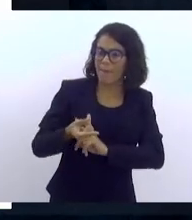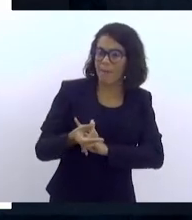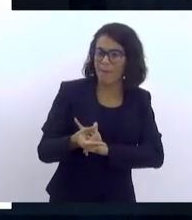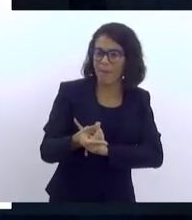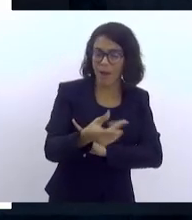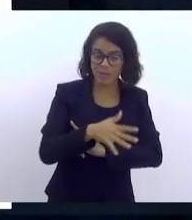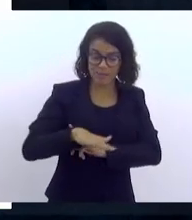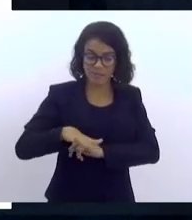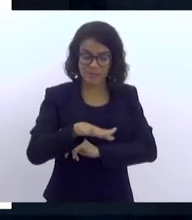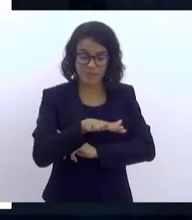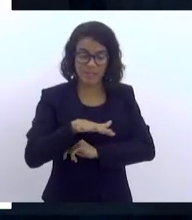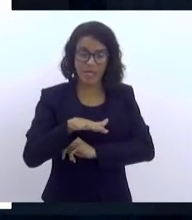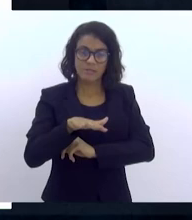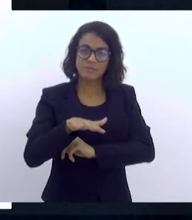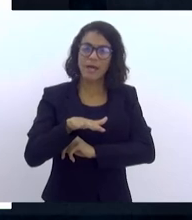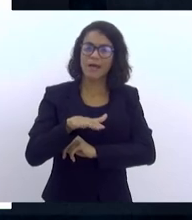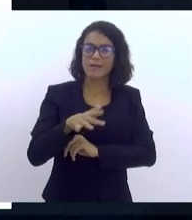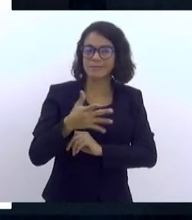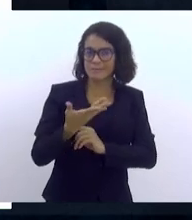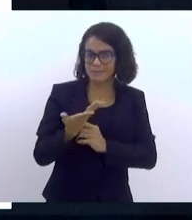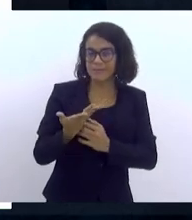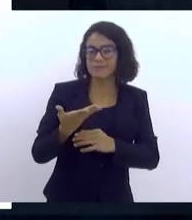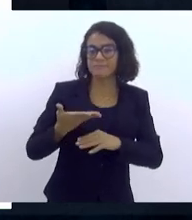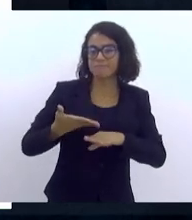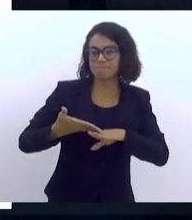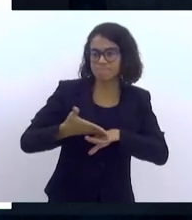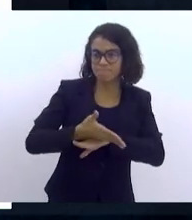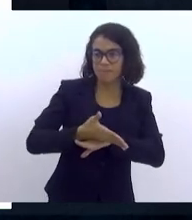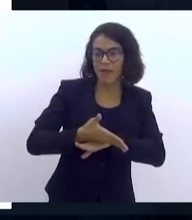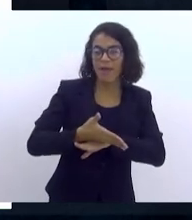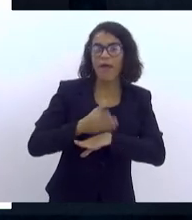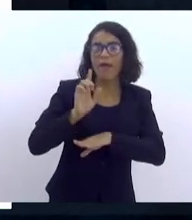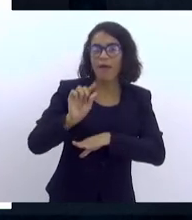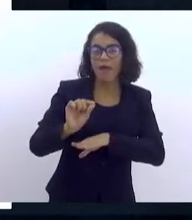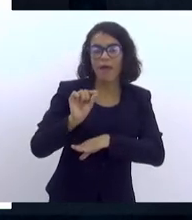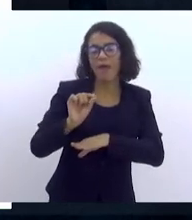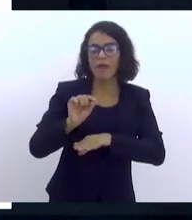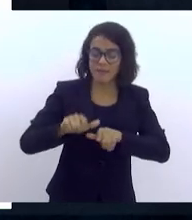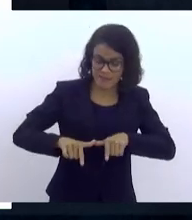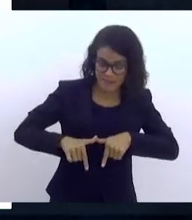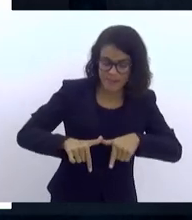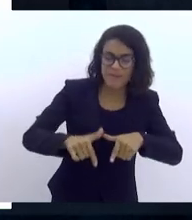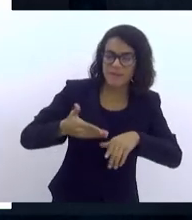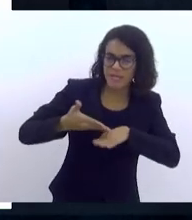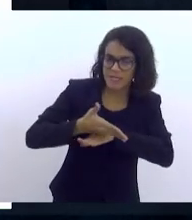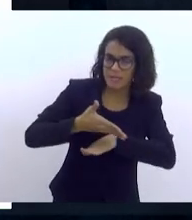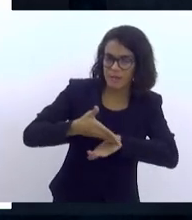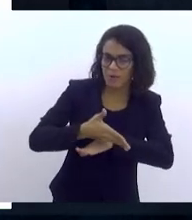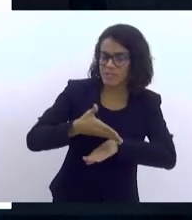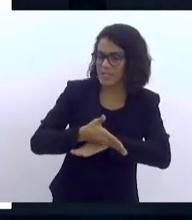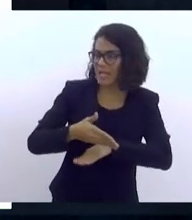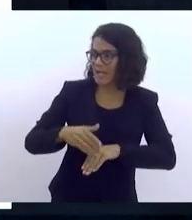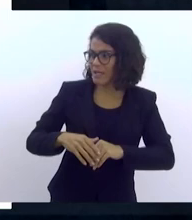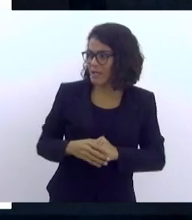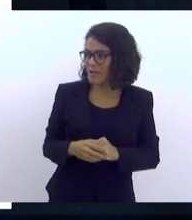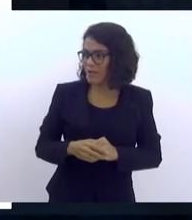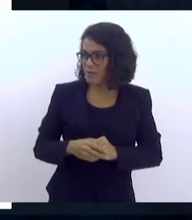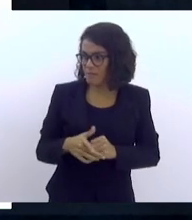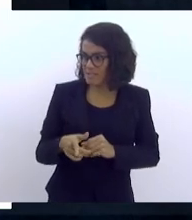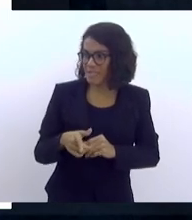nesse campo das intervenções são essas iniciativas que vão